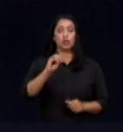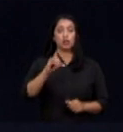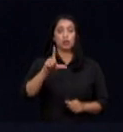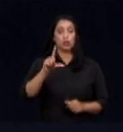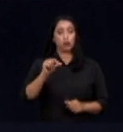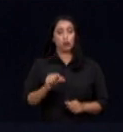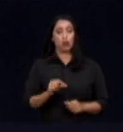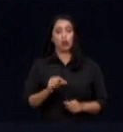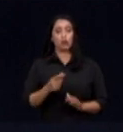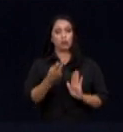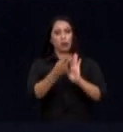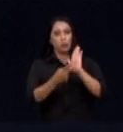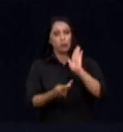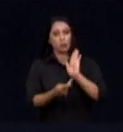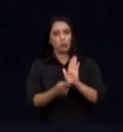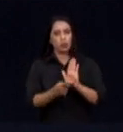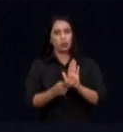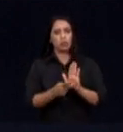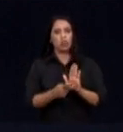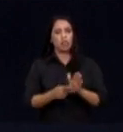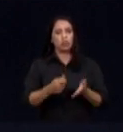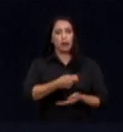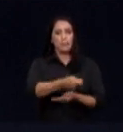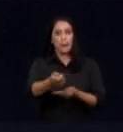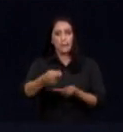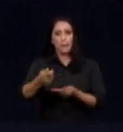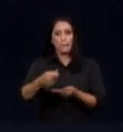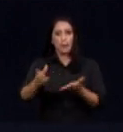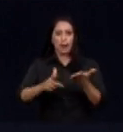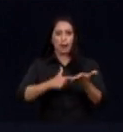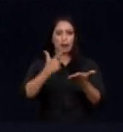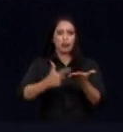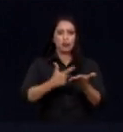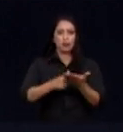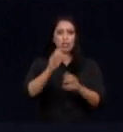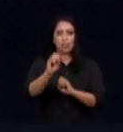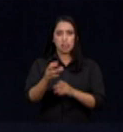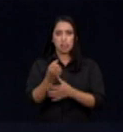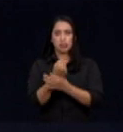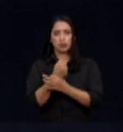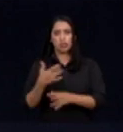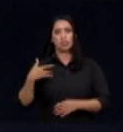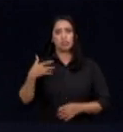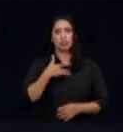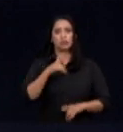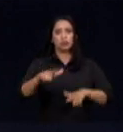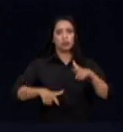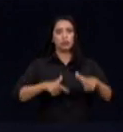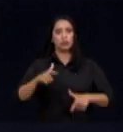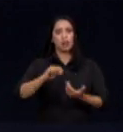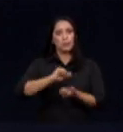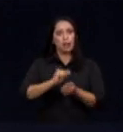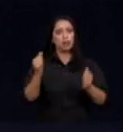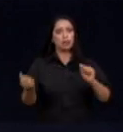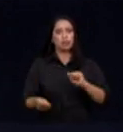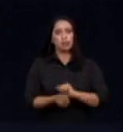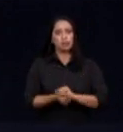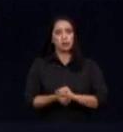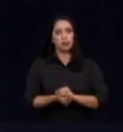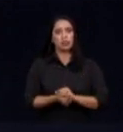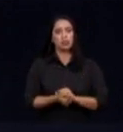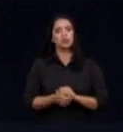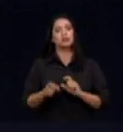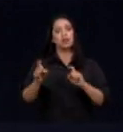capacita o produtor rural, distribui cartilhas, ensina sobre a segurança, a saúde no trabalho, a adequação das